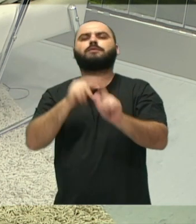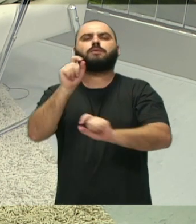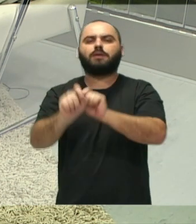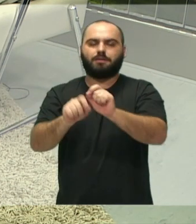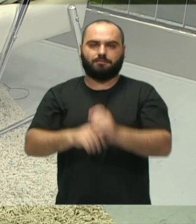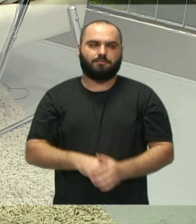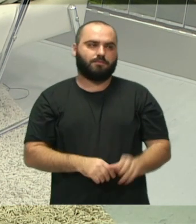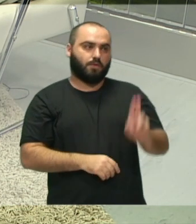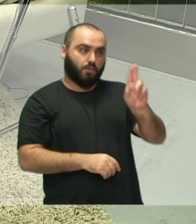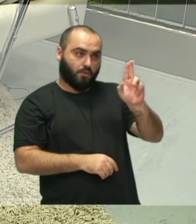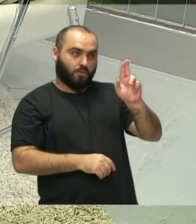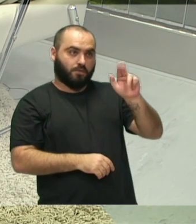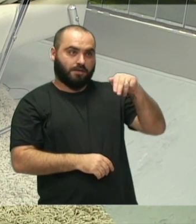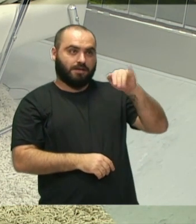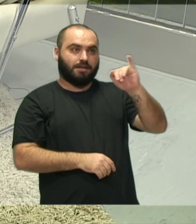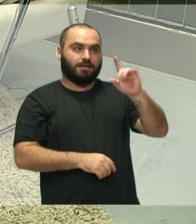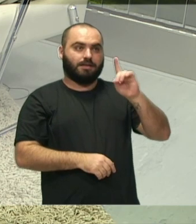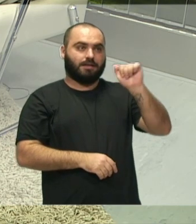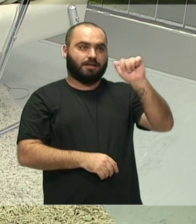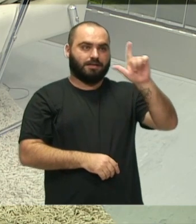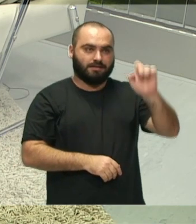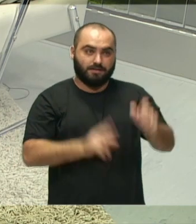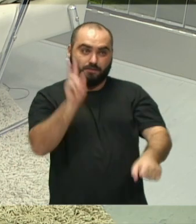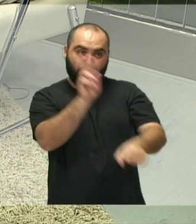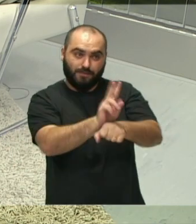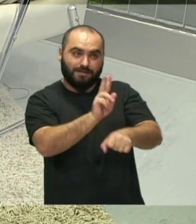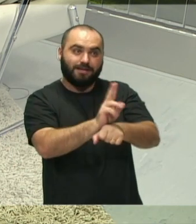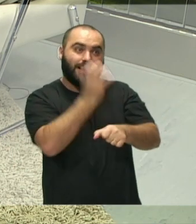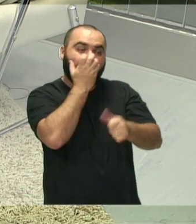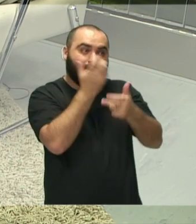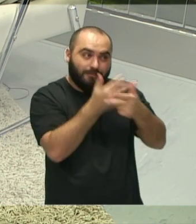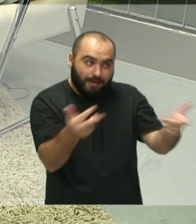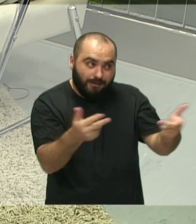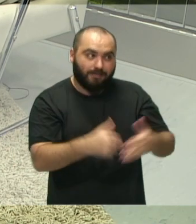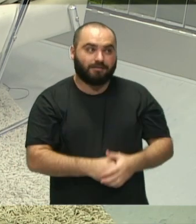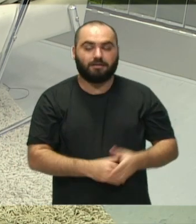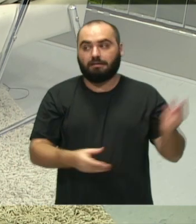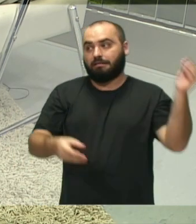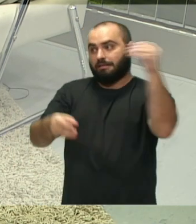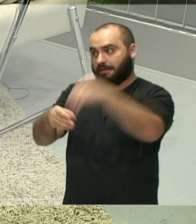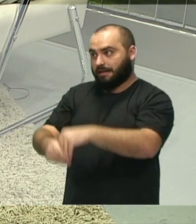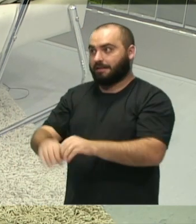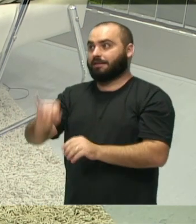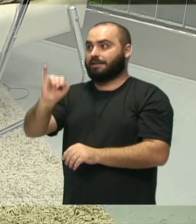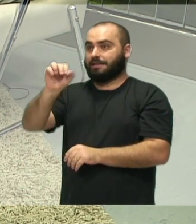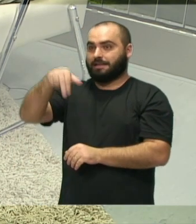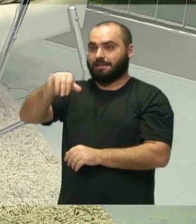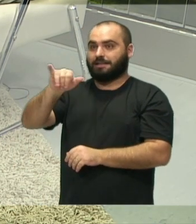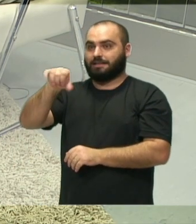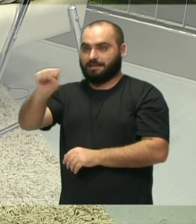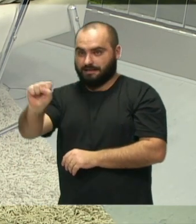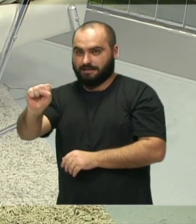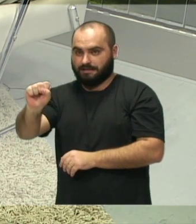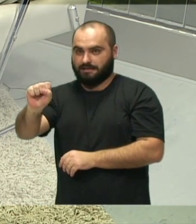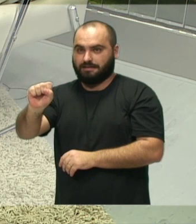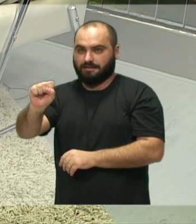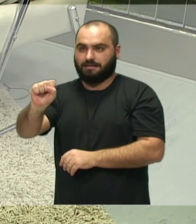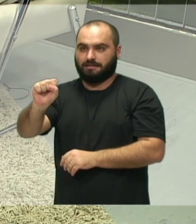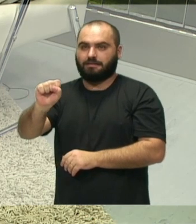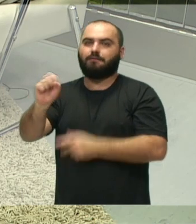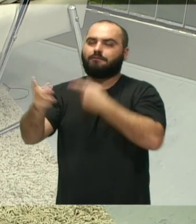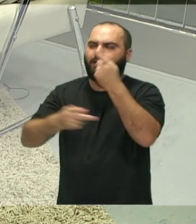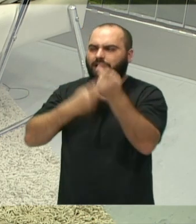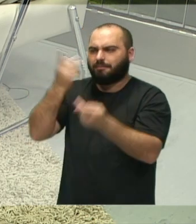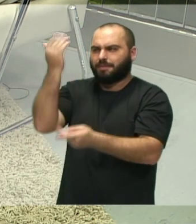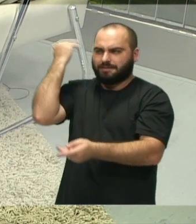Unidade de Proteção Animal do Porque ela faz parte do INIS, né? Mas o UAPA é onde tem o canil. A gente só fala canil,